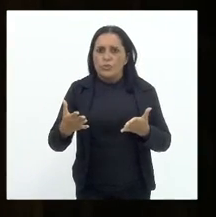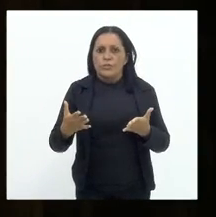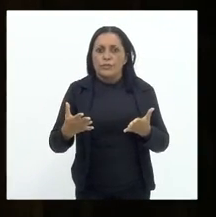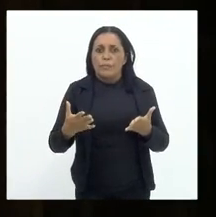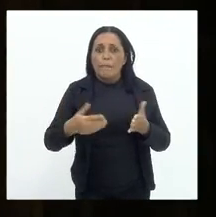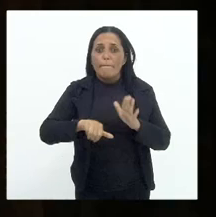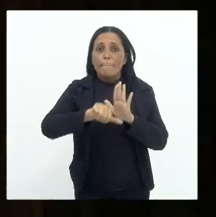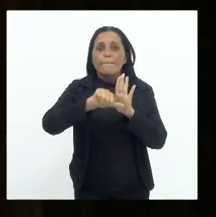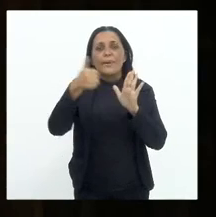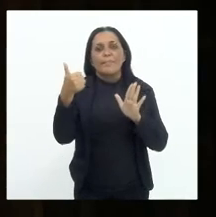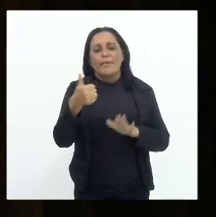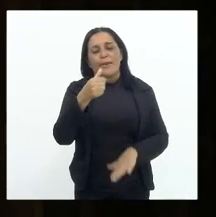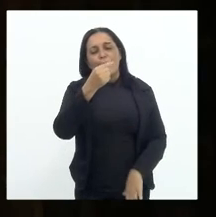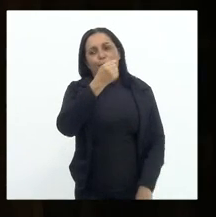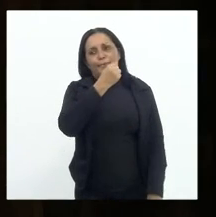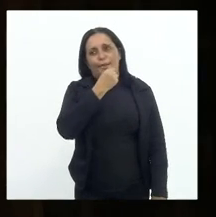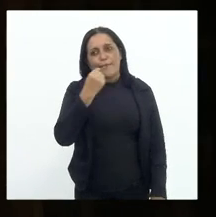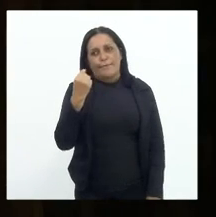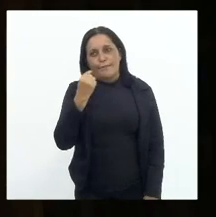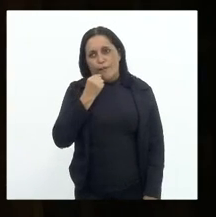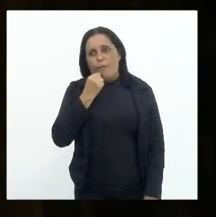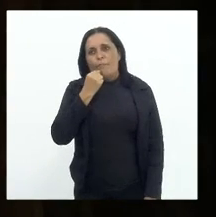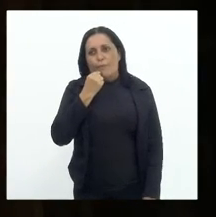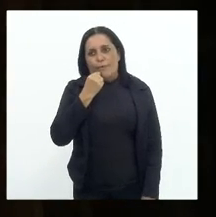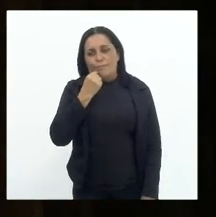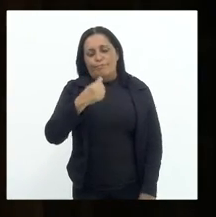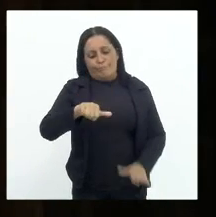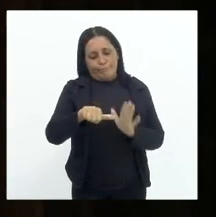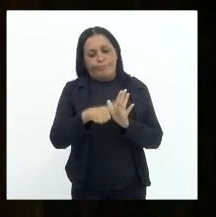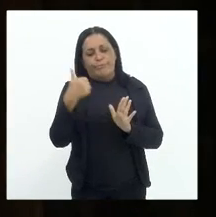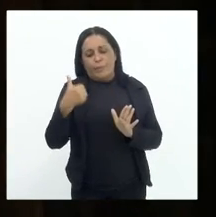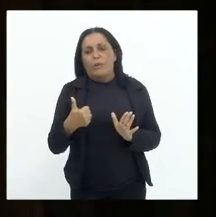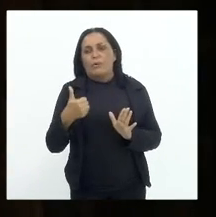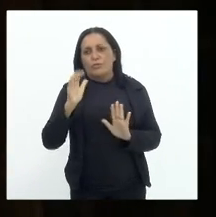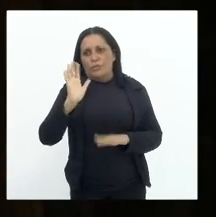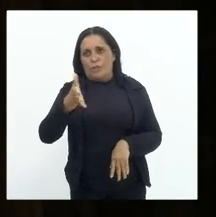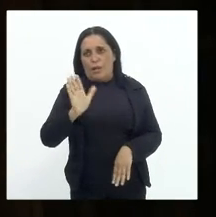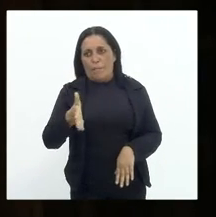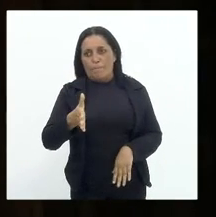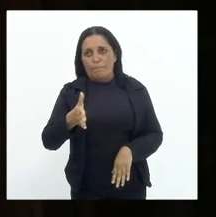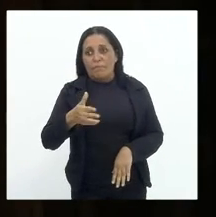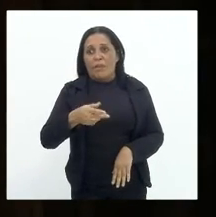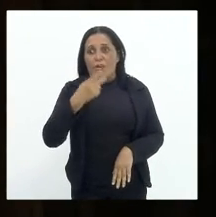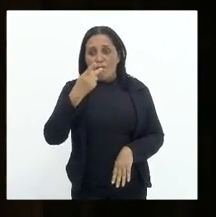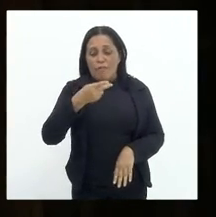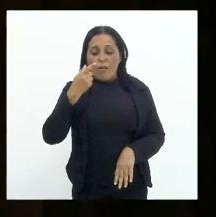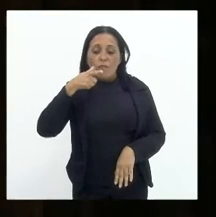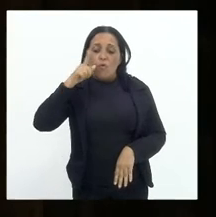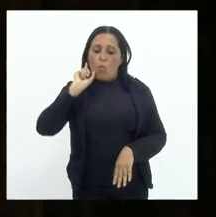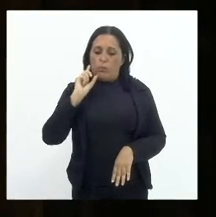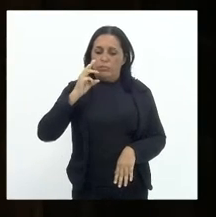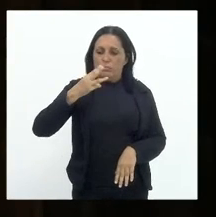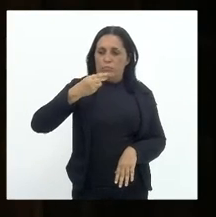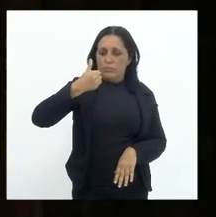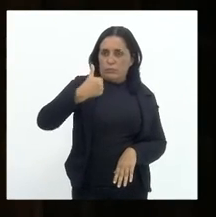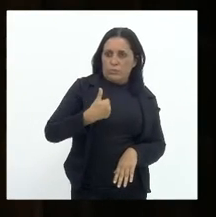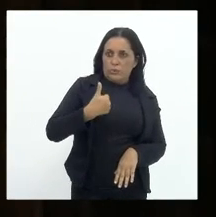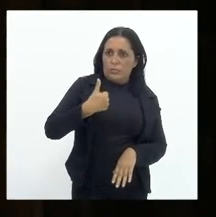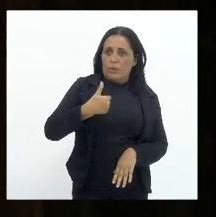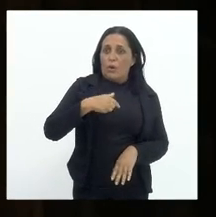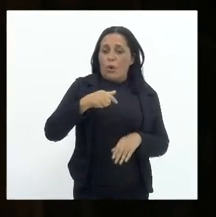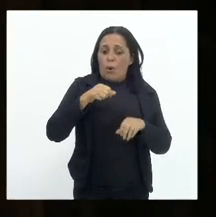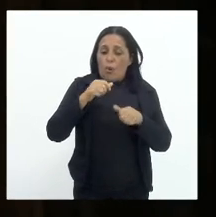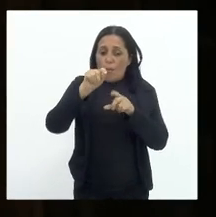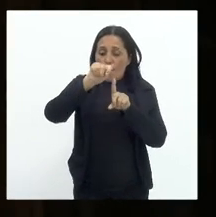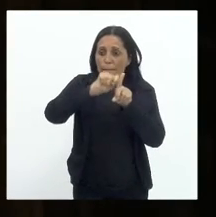1º de setembro, 1º de setembro. E eu dizia no dia de ontem, o mês de